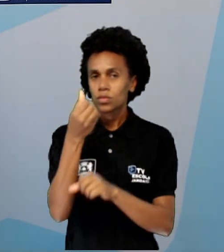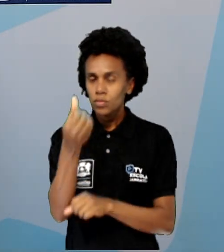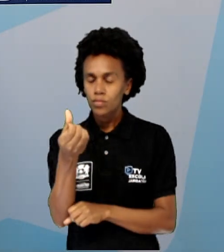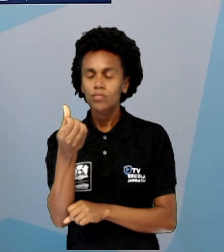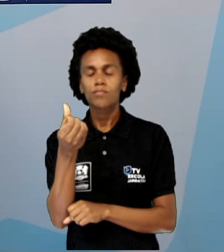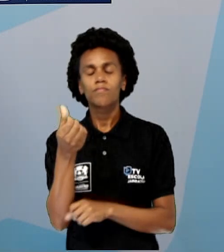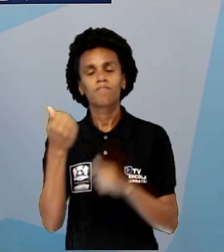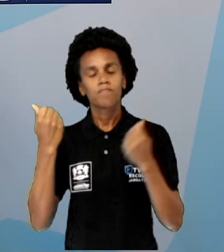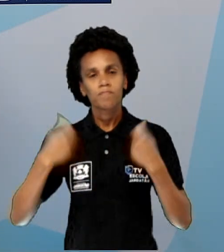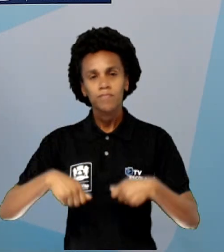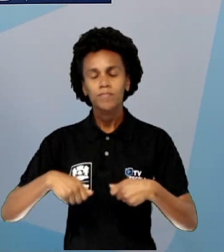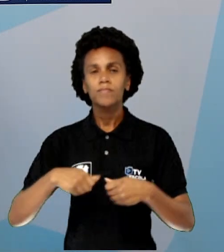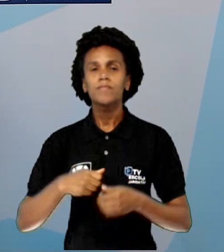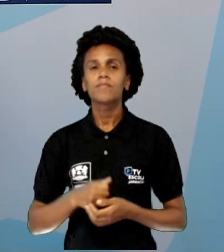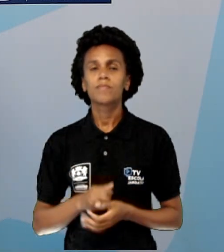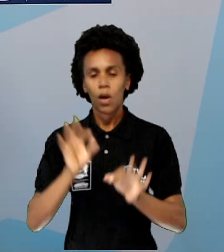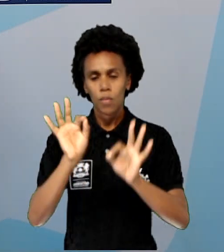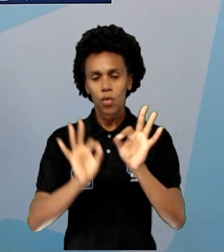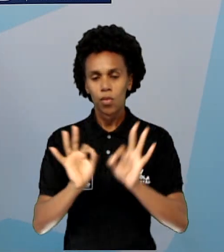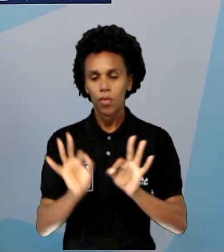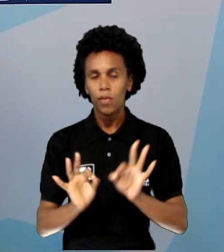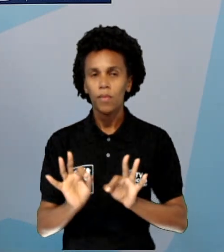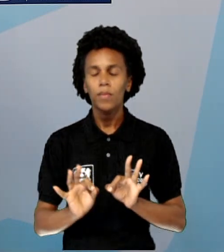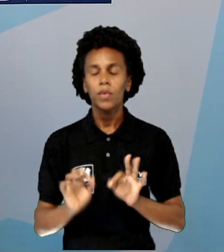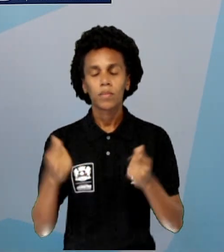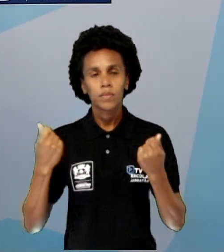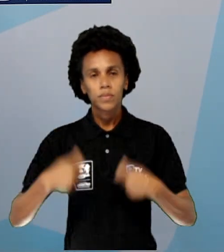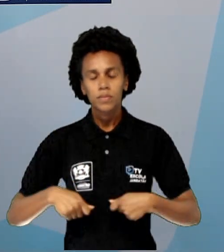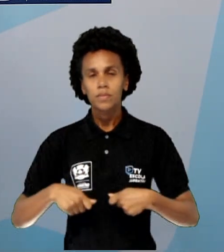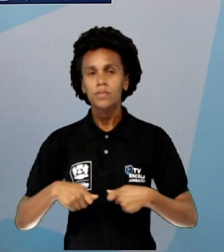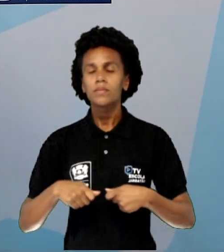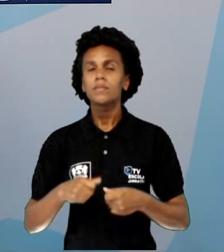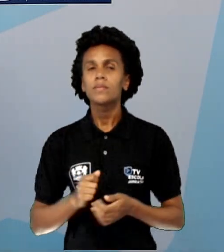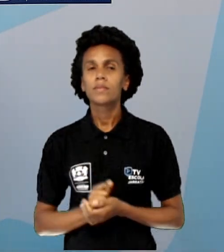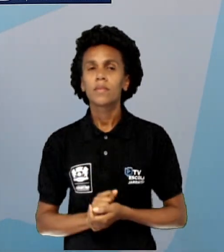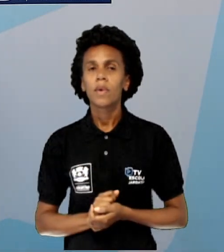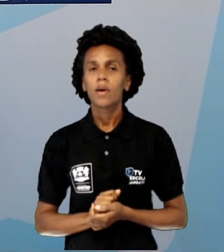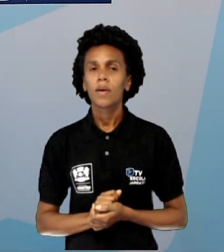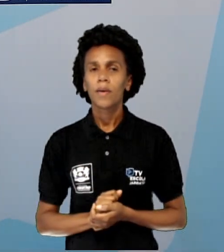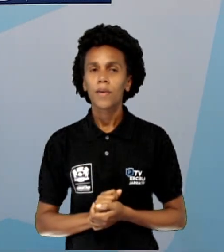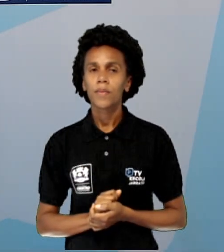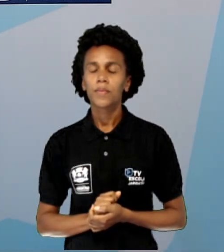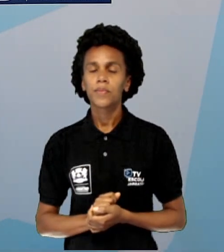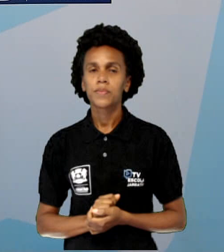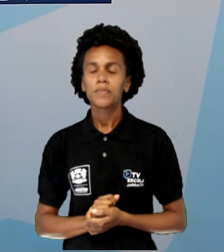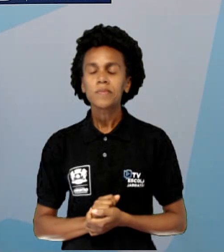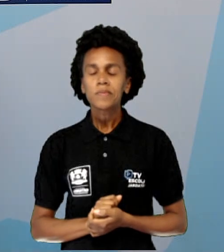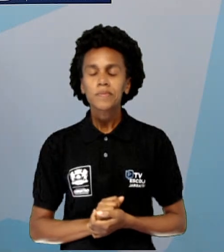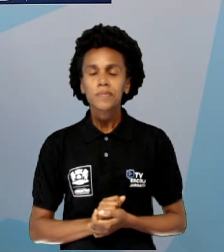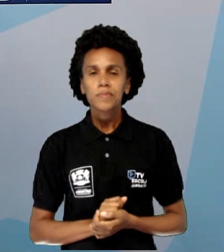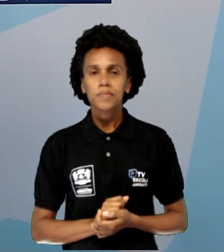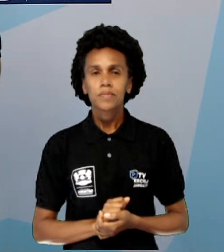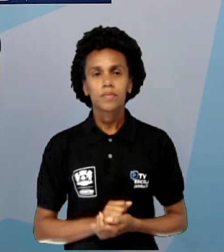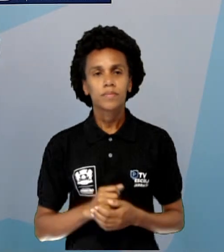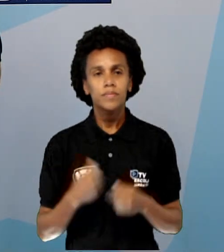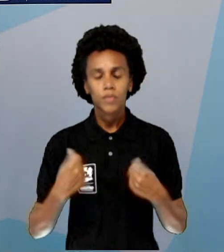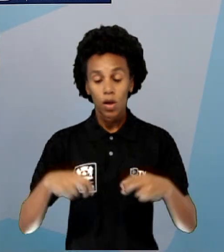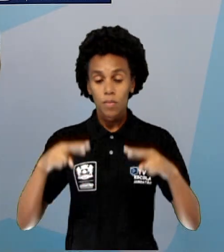possibilidades, né? Seis organizações possíveis para que a gente consiga formar esses pares aí, formar essas